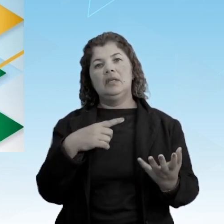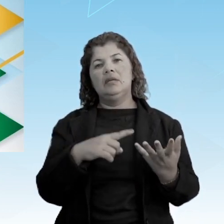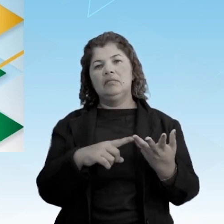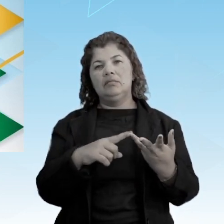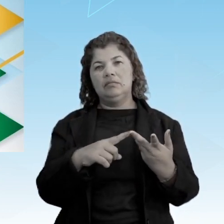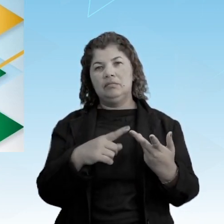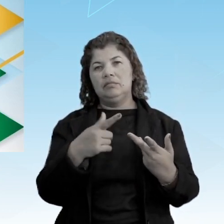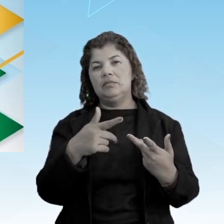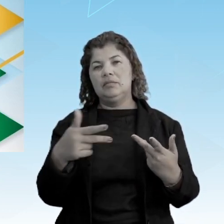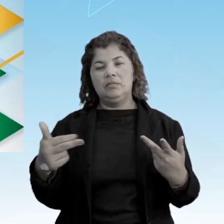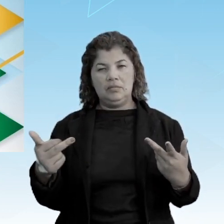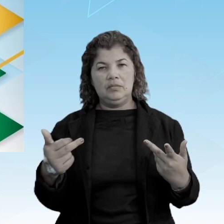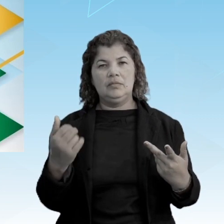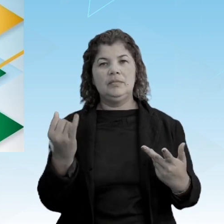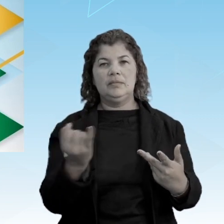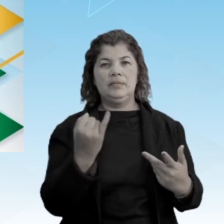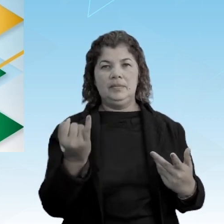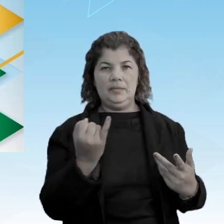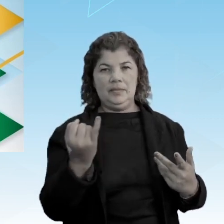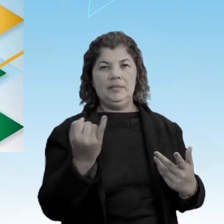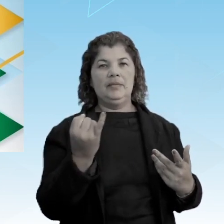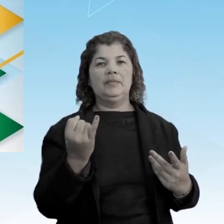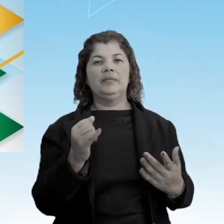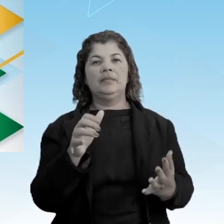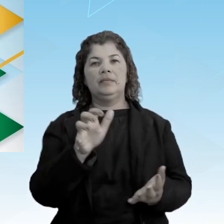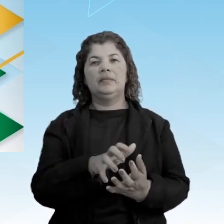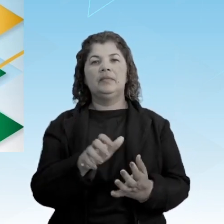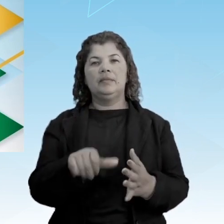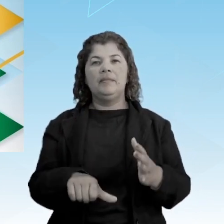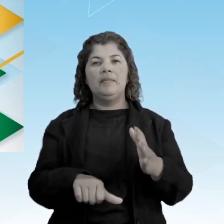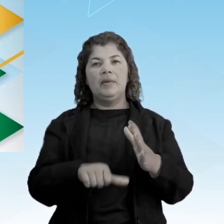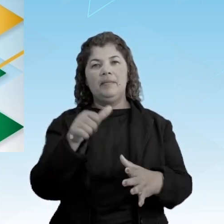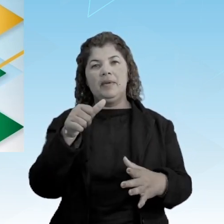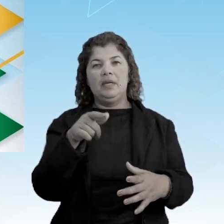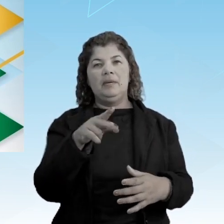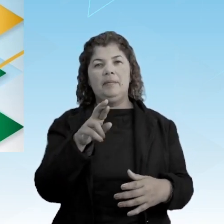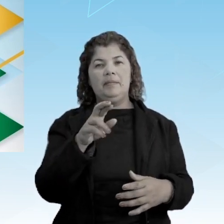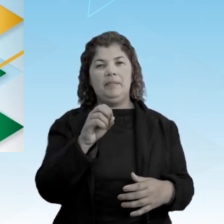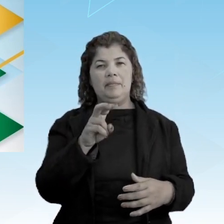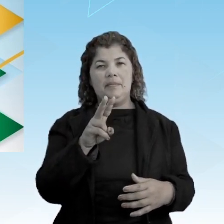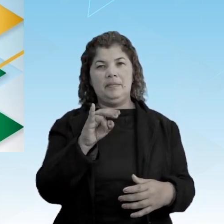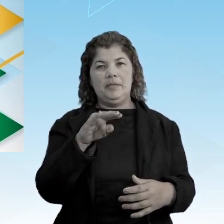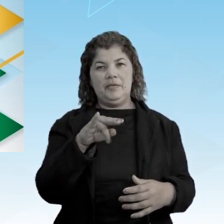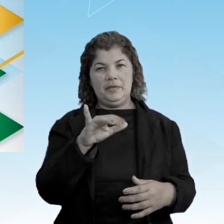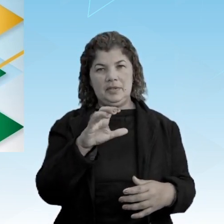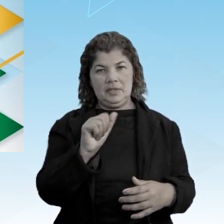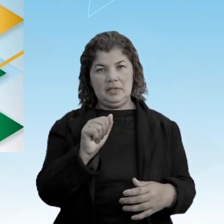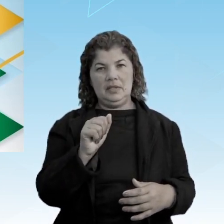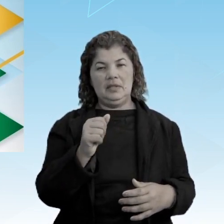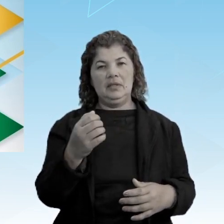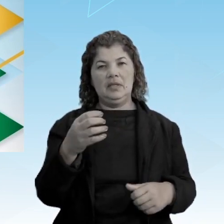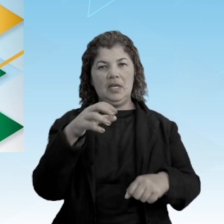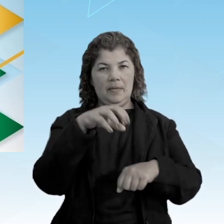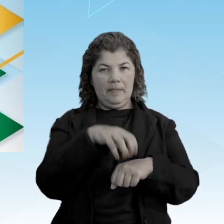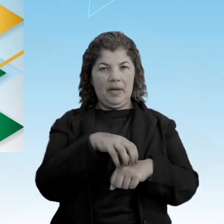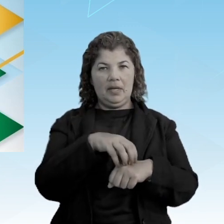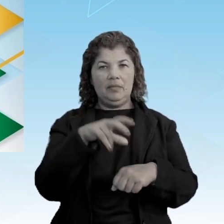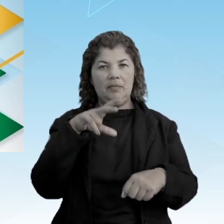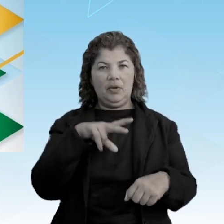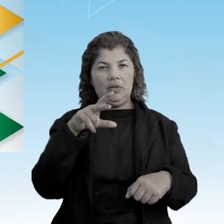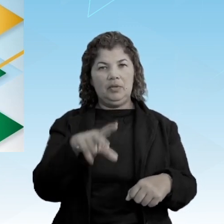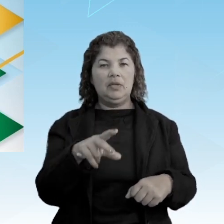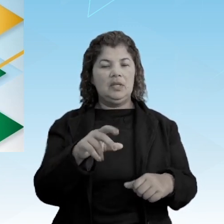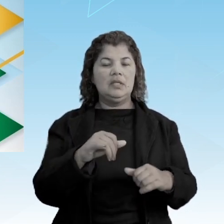Ou um trufo. Pernambuco foi a primeira província do Império Português a declarar sua